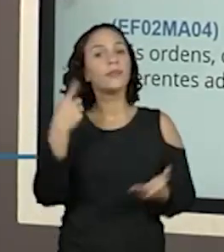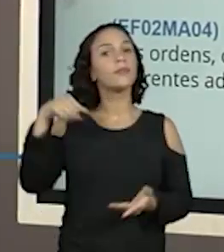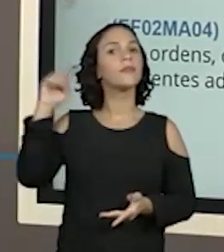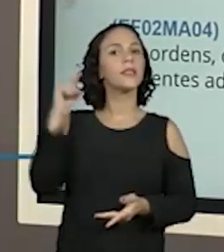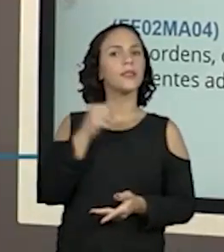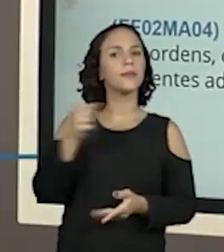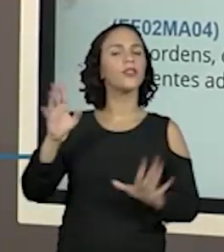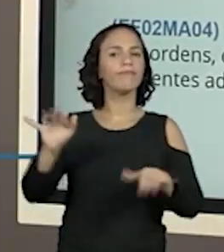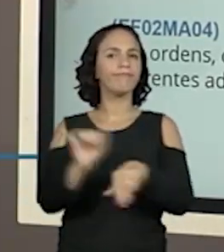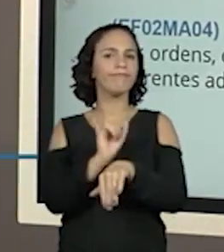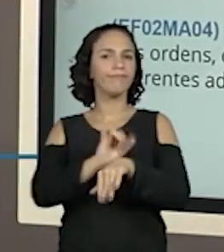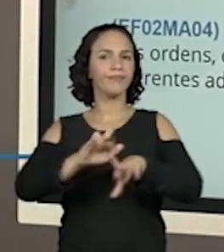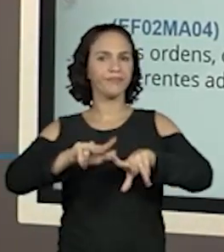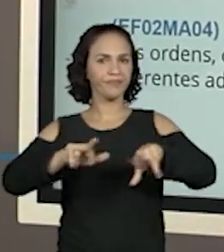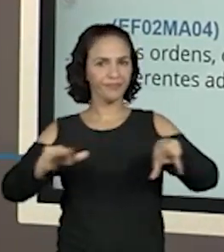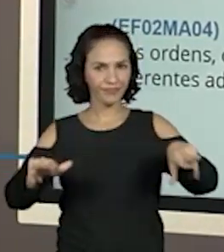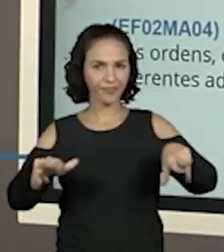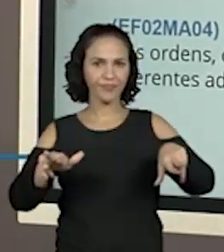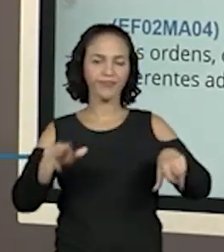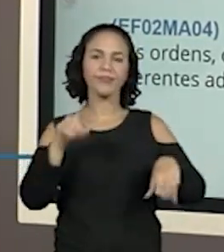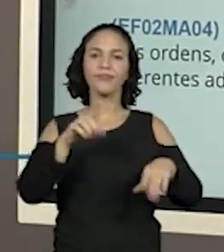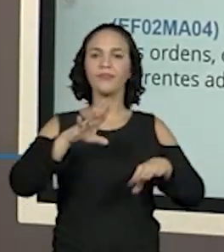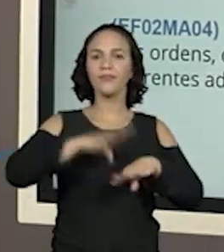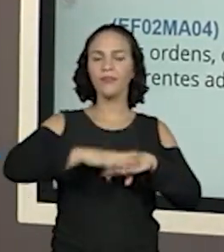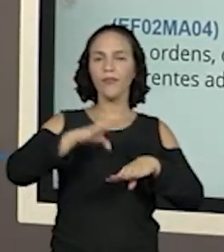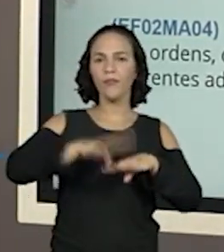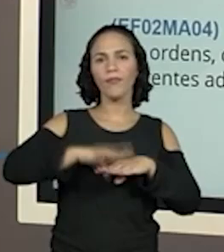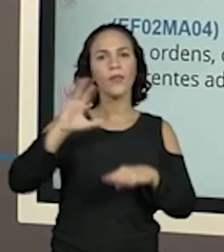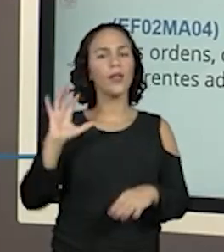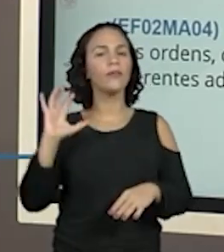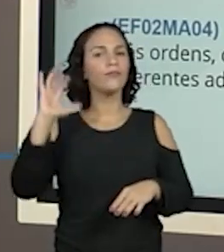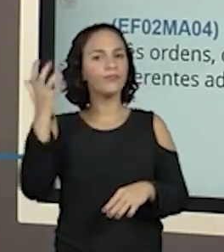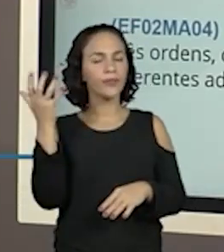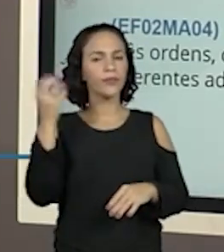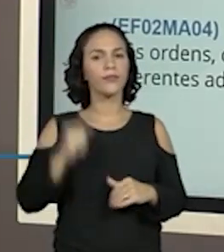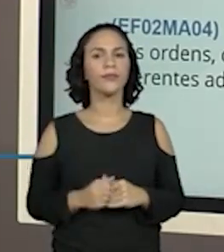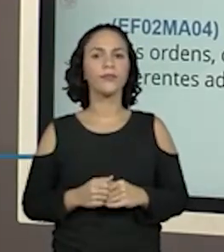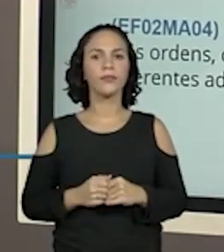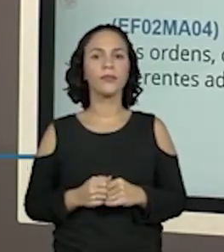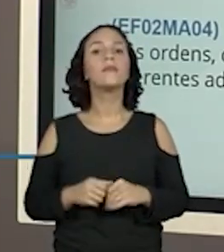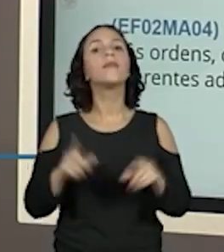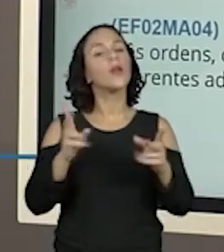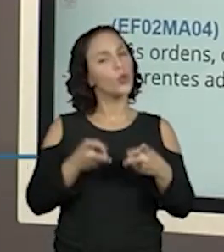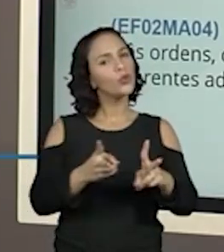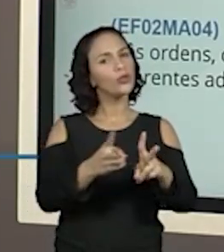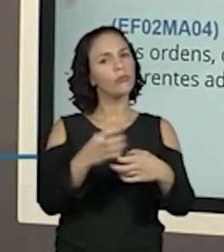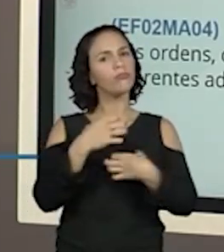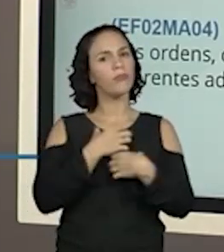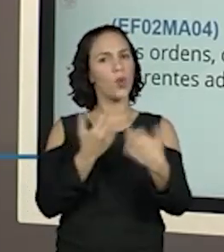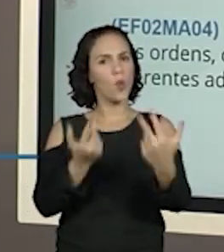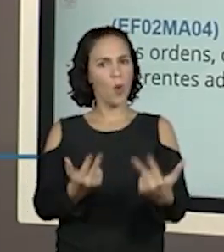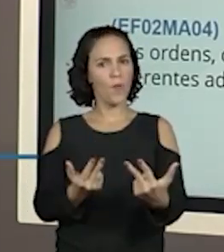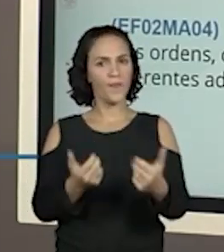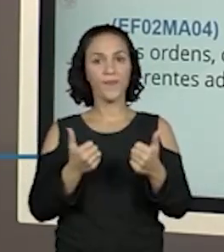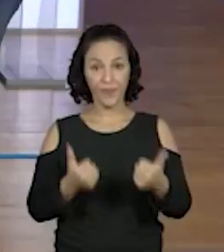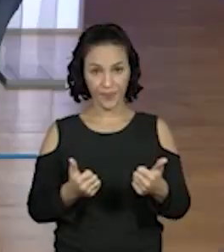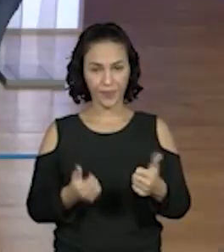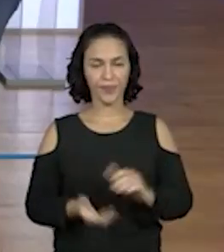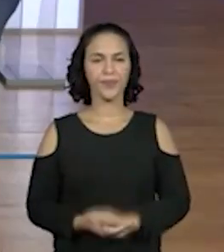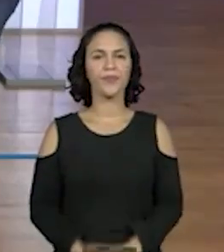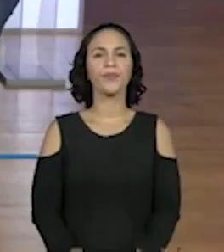diversas formas aqui as situações, problemas que a gente resolveu e continuem fazendo desta forma, tá bom?